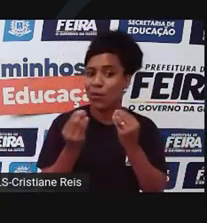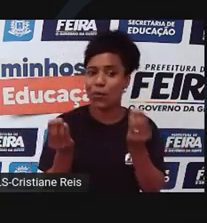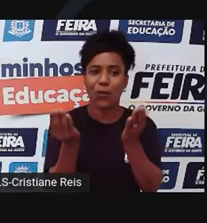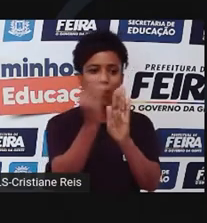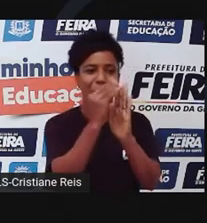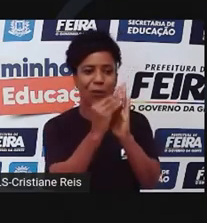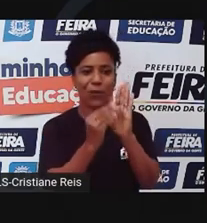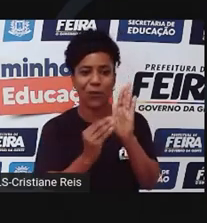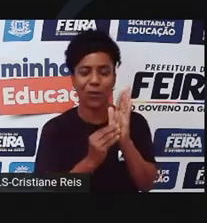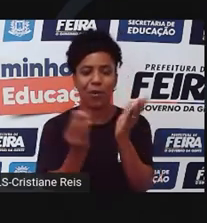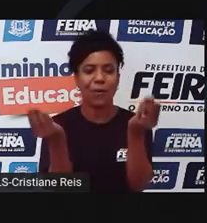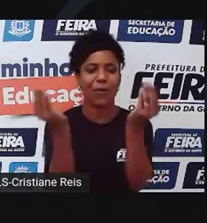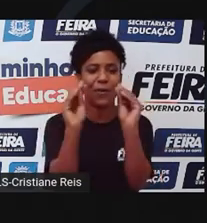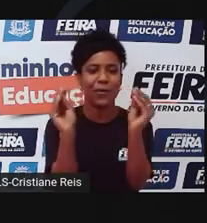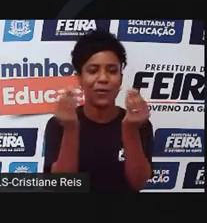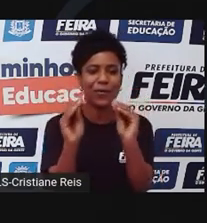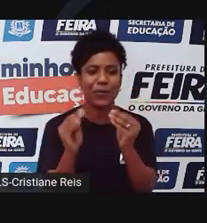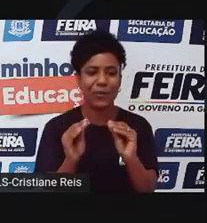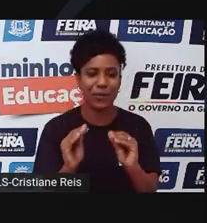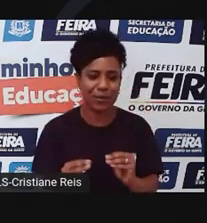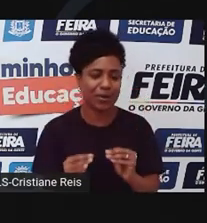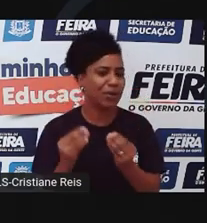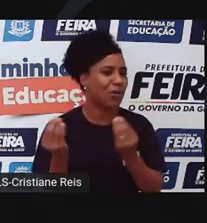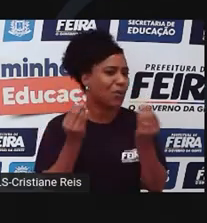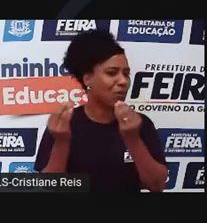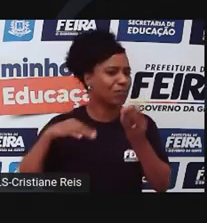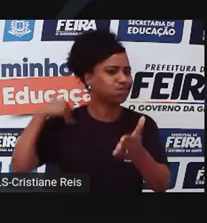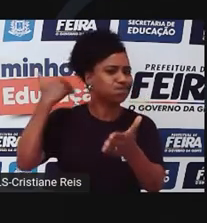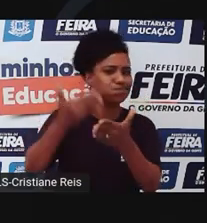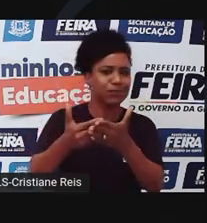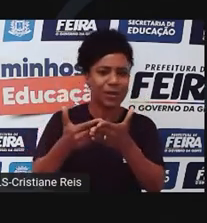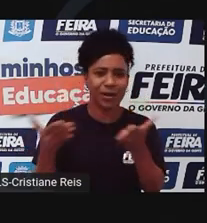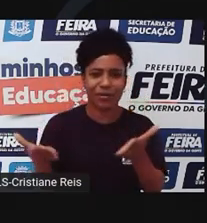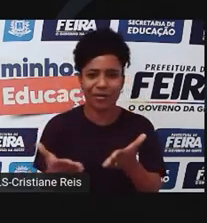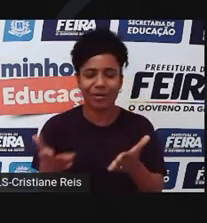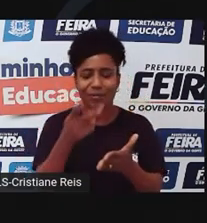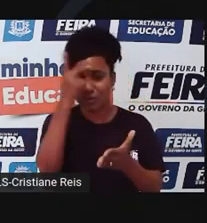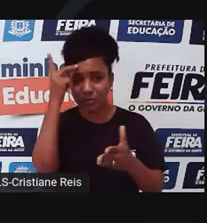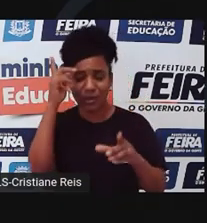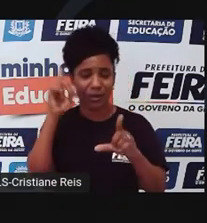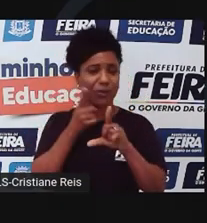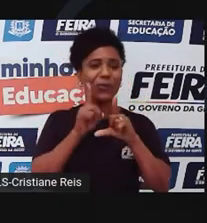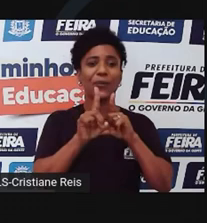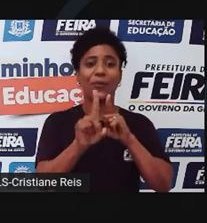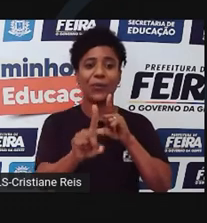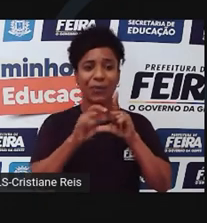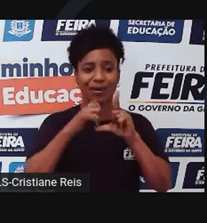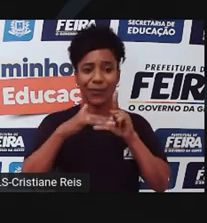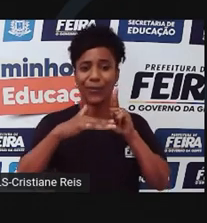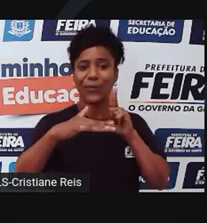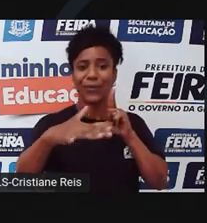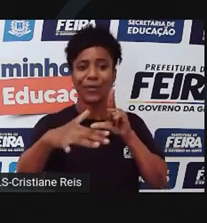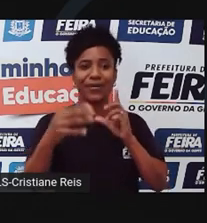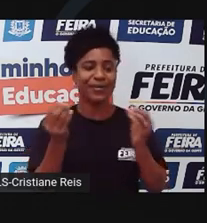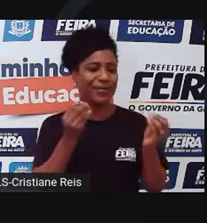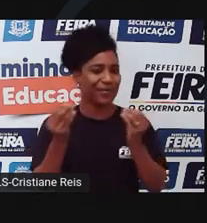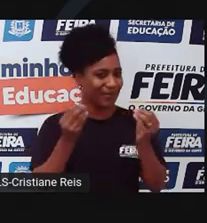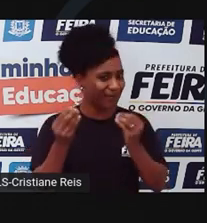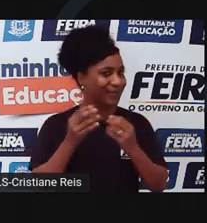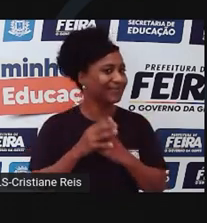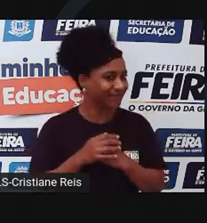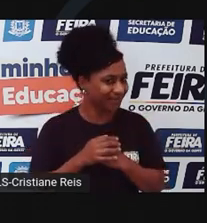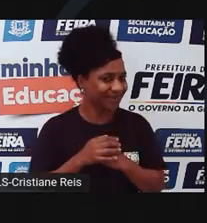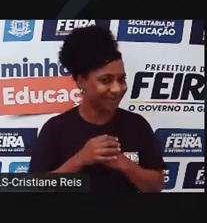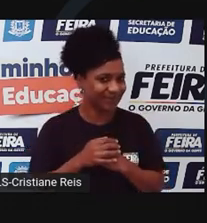reflita sobre como chegamos até aqui, nessa era onde pessoas têm grande influência digital na vida de outras. Como as redes